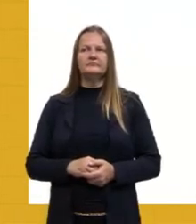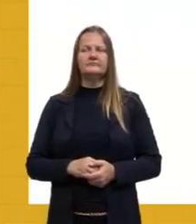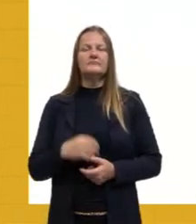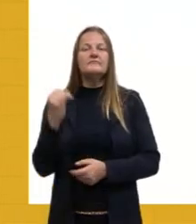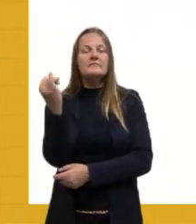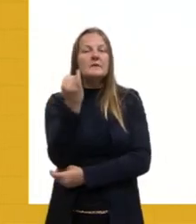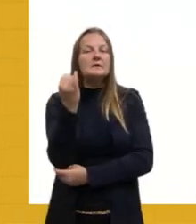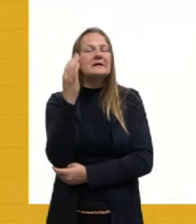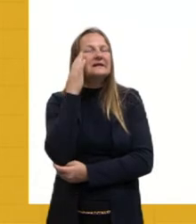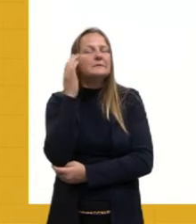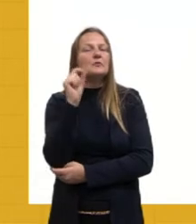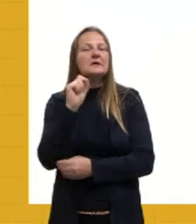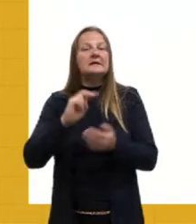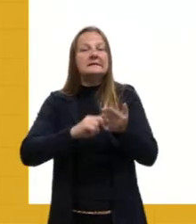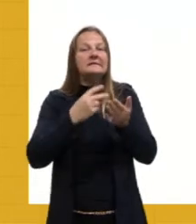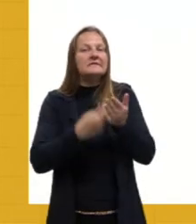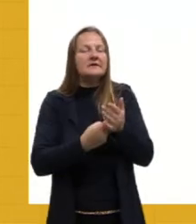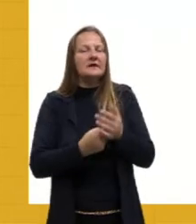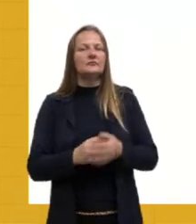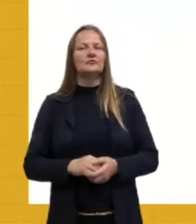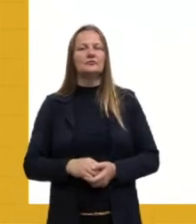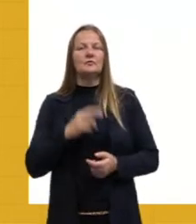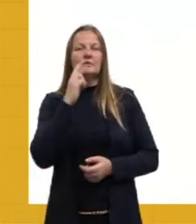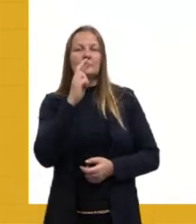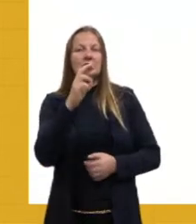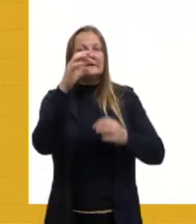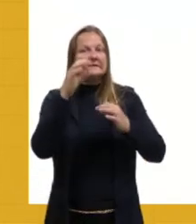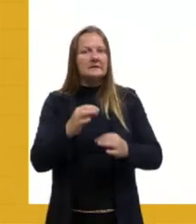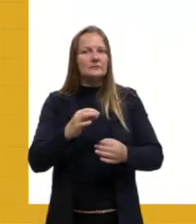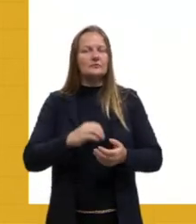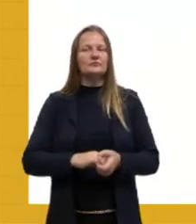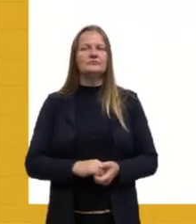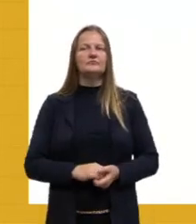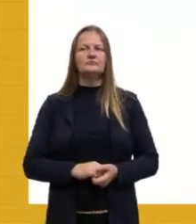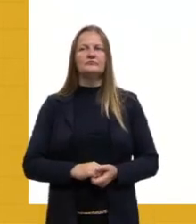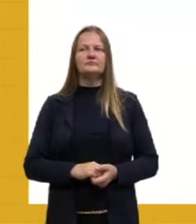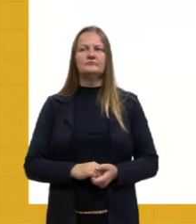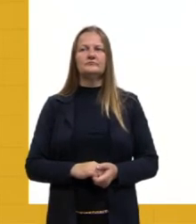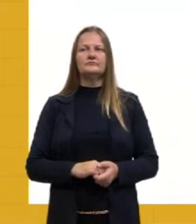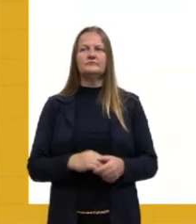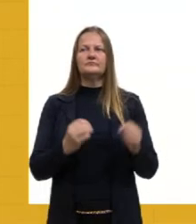importância saber o que é para conseguir responder. Então, vamos relembrar o que é?